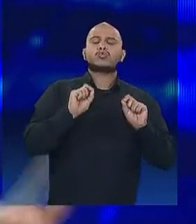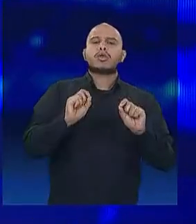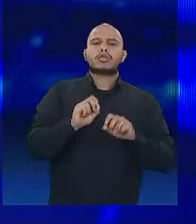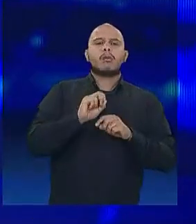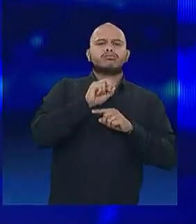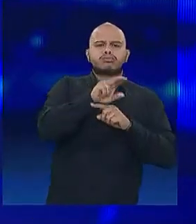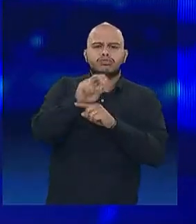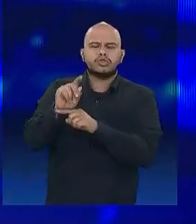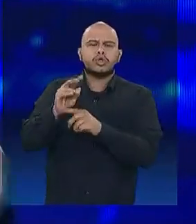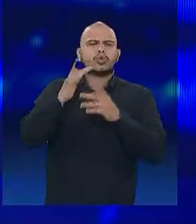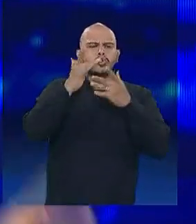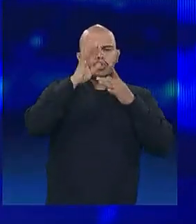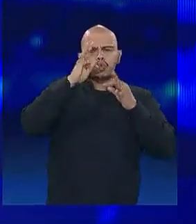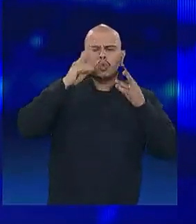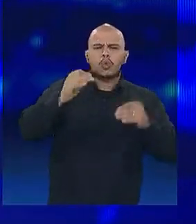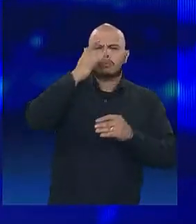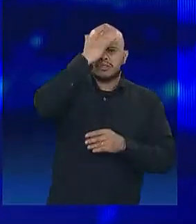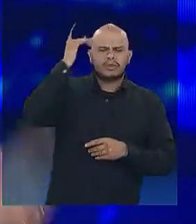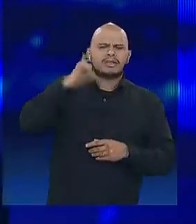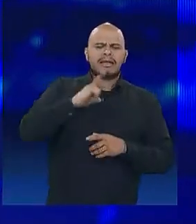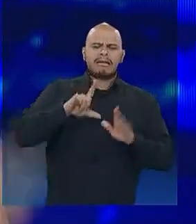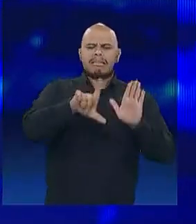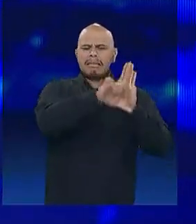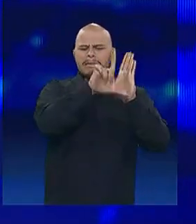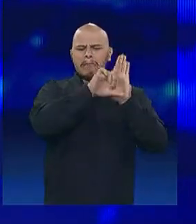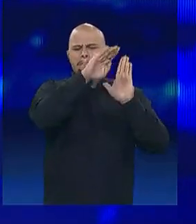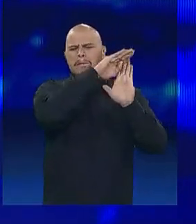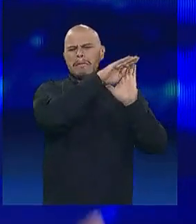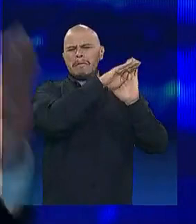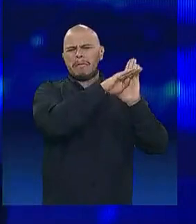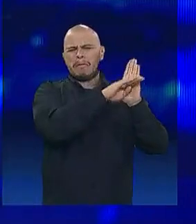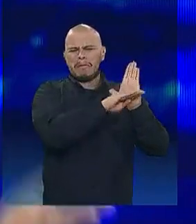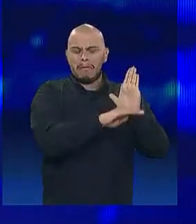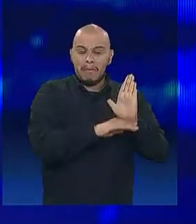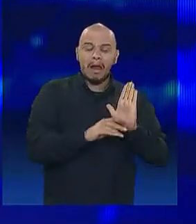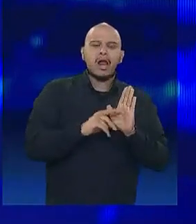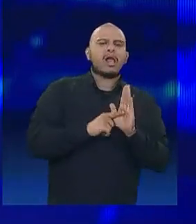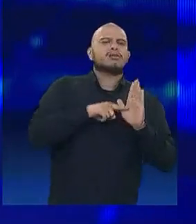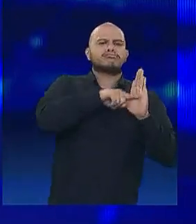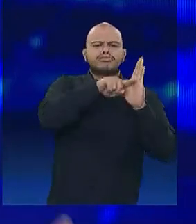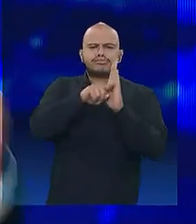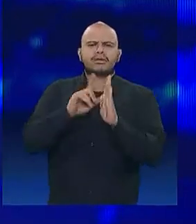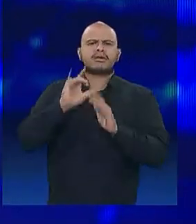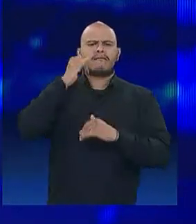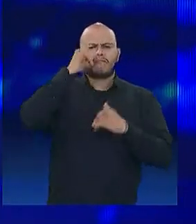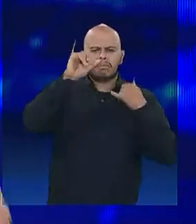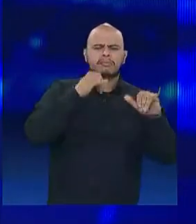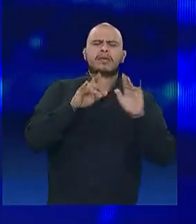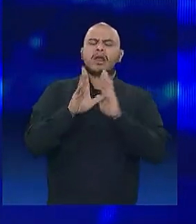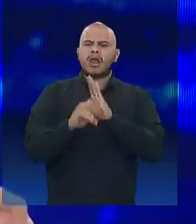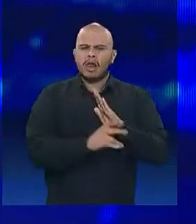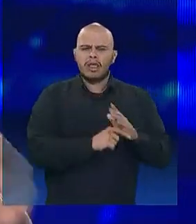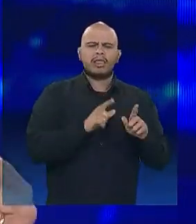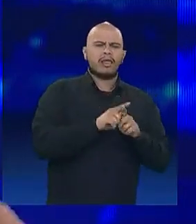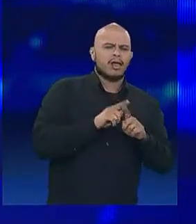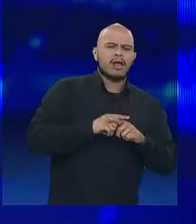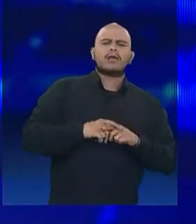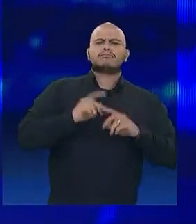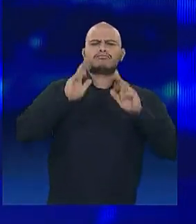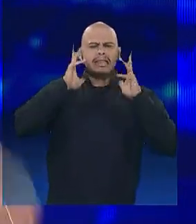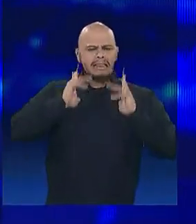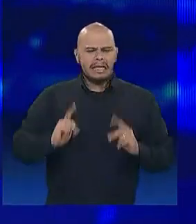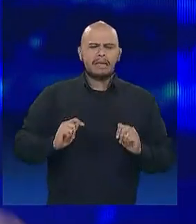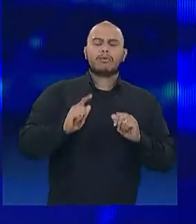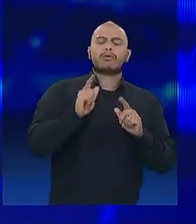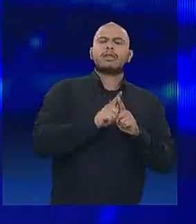TGU, a lei de acesso à informação, a lei anti-corrupção, a lei contra equipe organizada, a lei contra a lavagem de dinheiro, colocamos a AGU no combate à